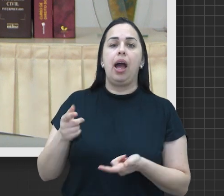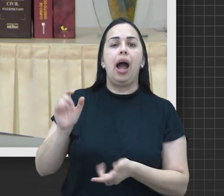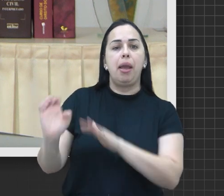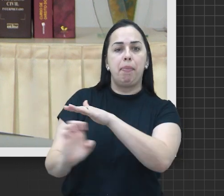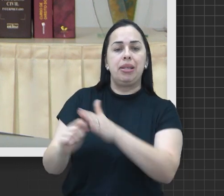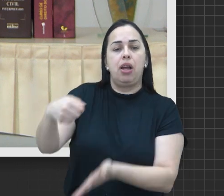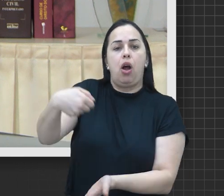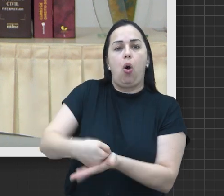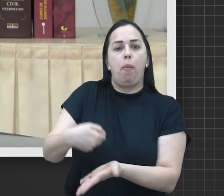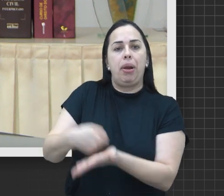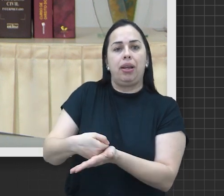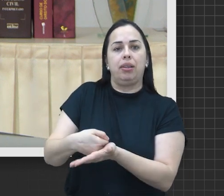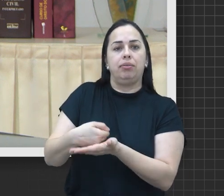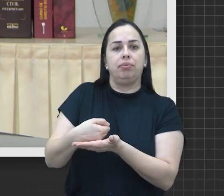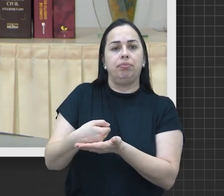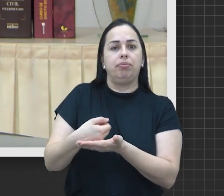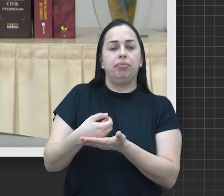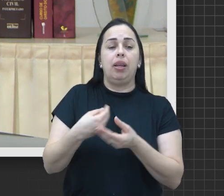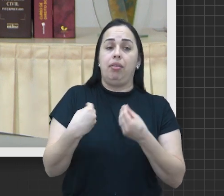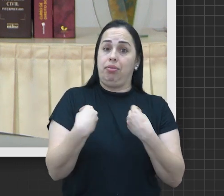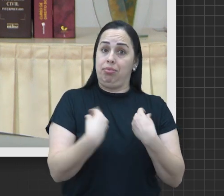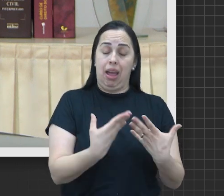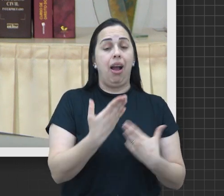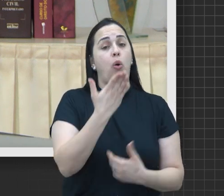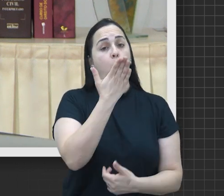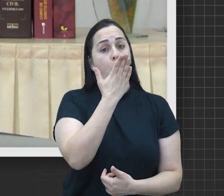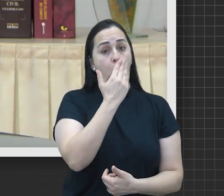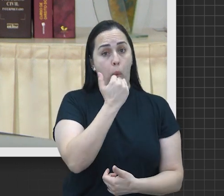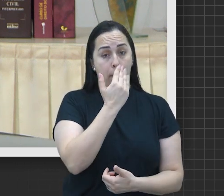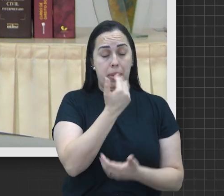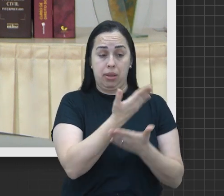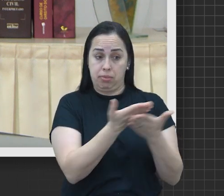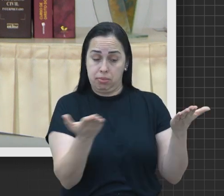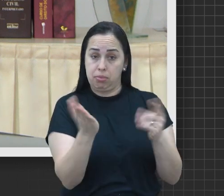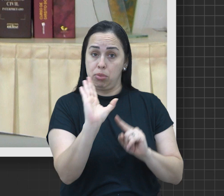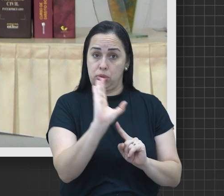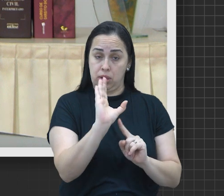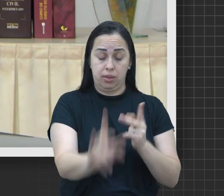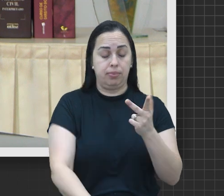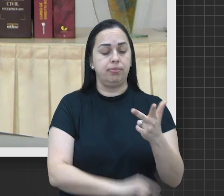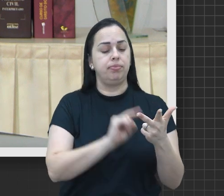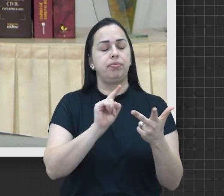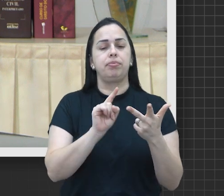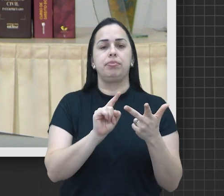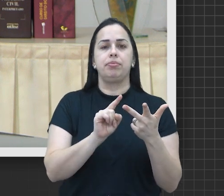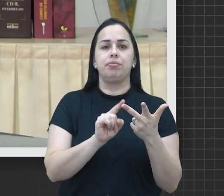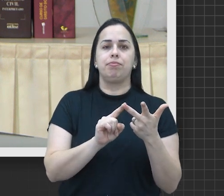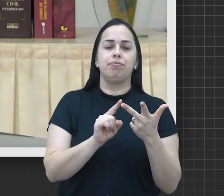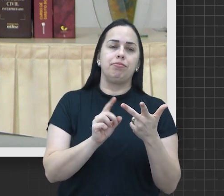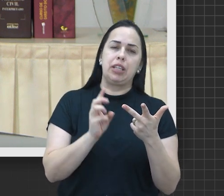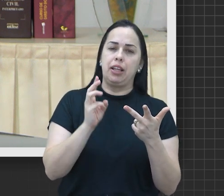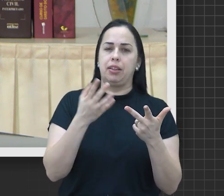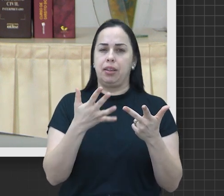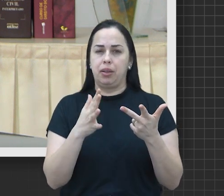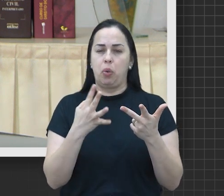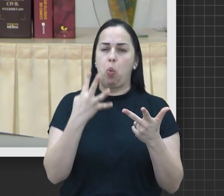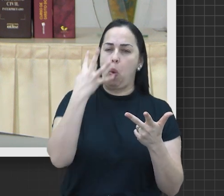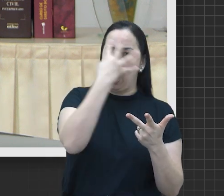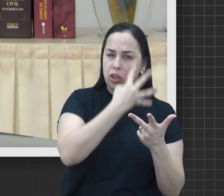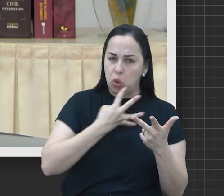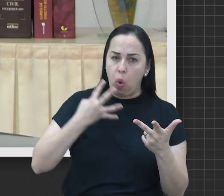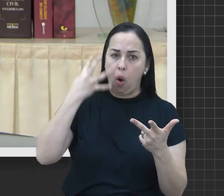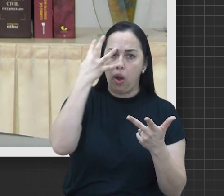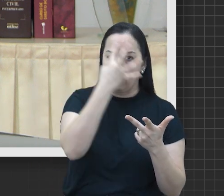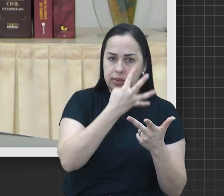já é obrigatória o fornecimento de alimentação para esses consumidores. Quando a gente chega